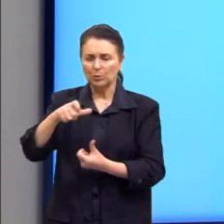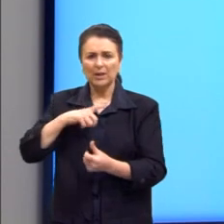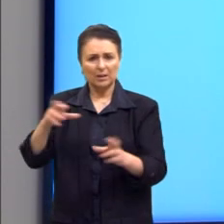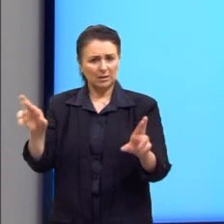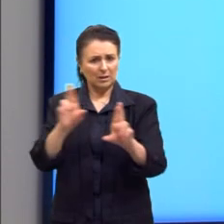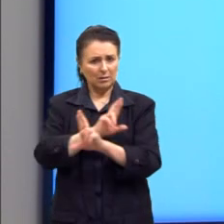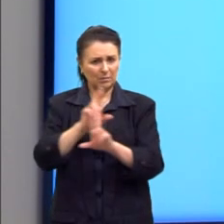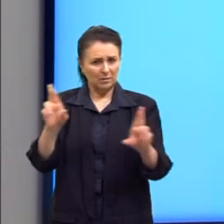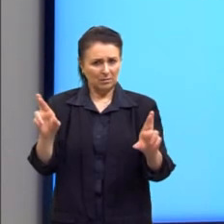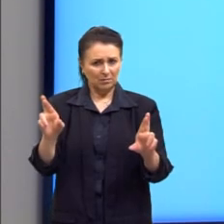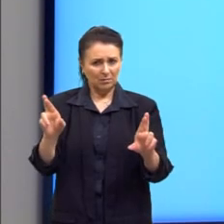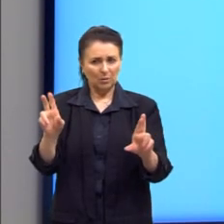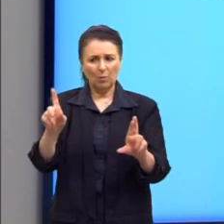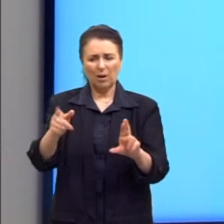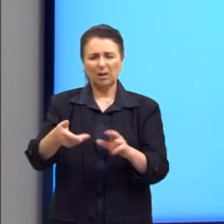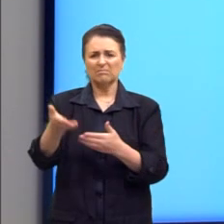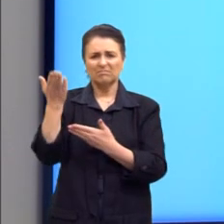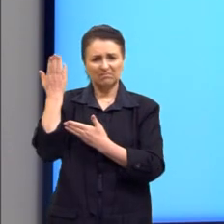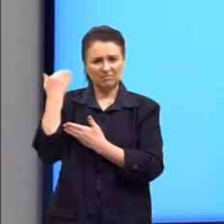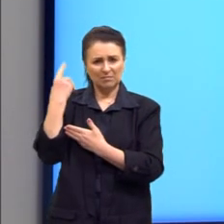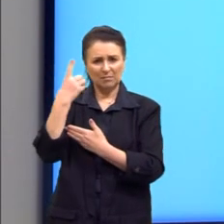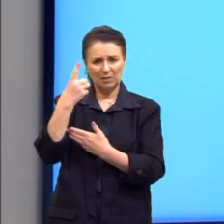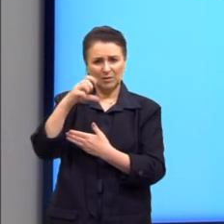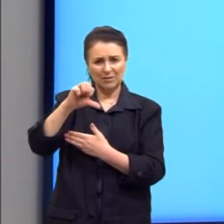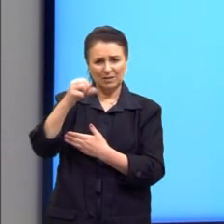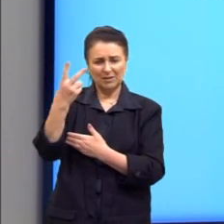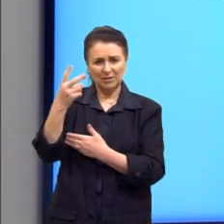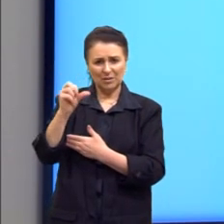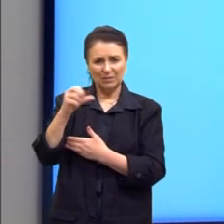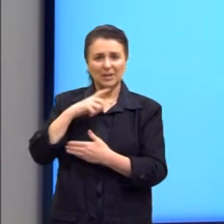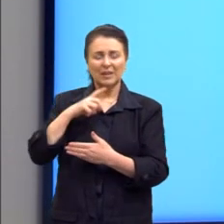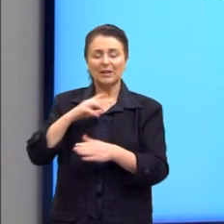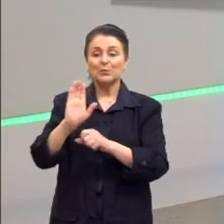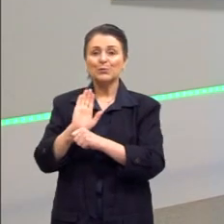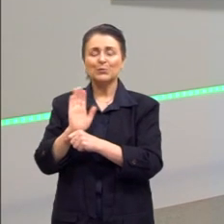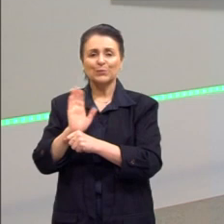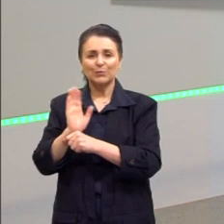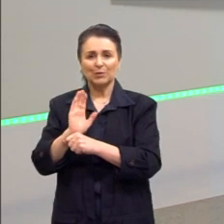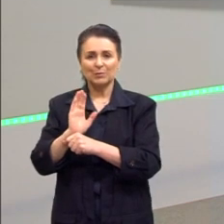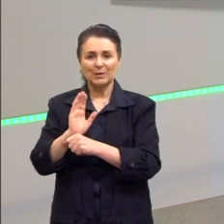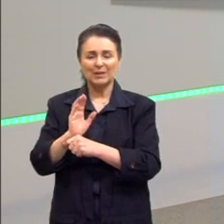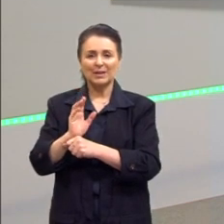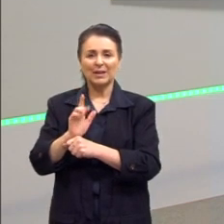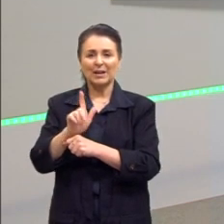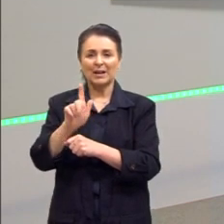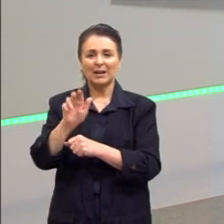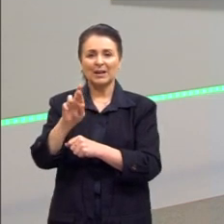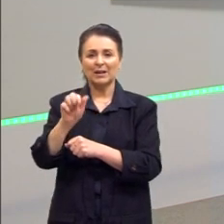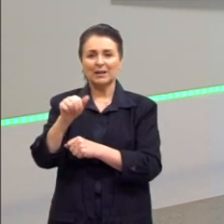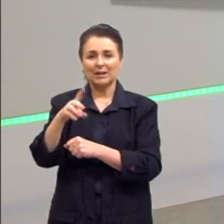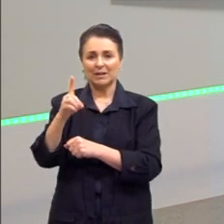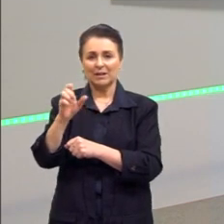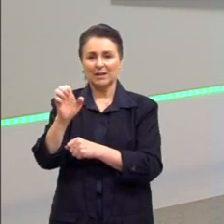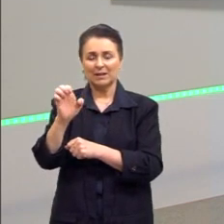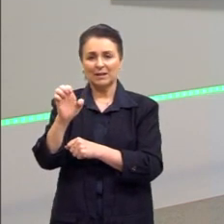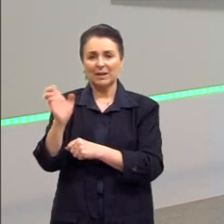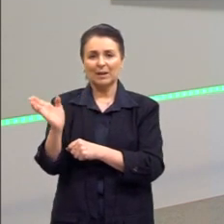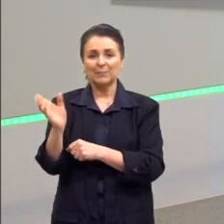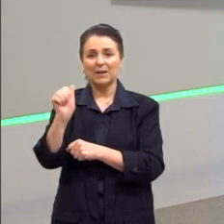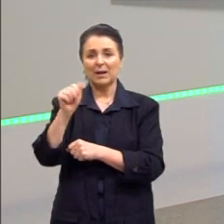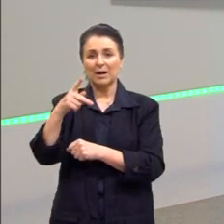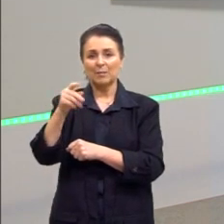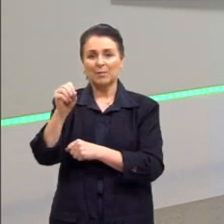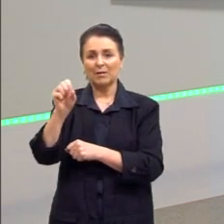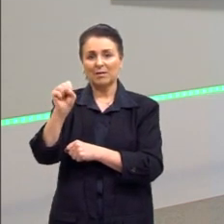tem paralelos. E tem esse filme A Grande Aposta, que ele é bem legal, que ele explica direitinho o que acontece nessa crise